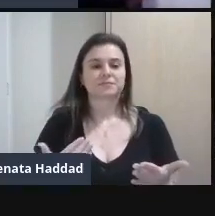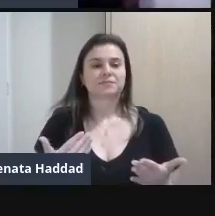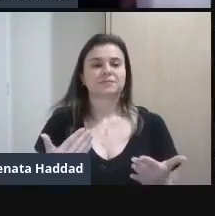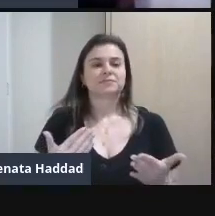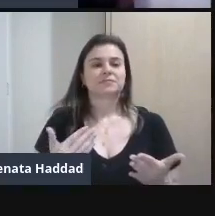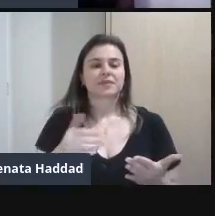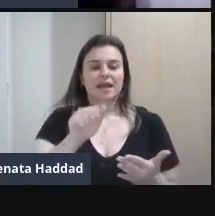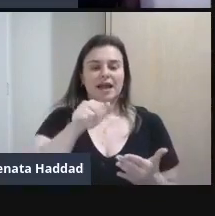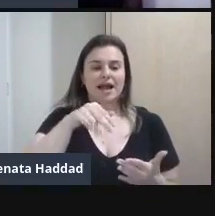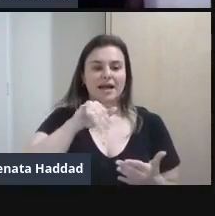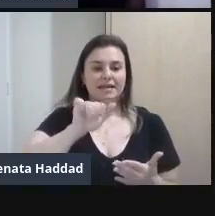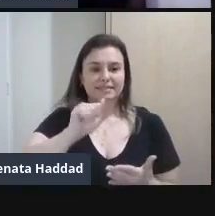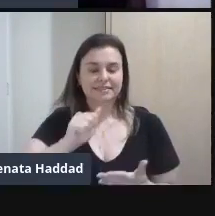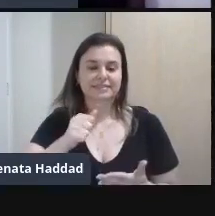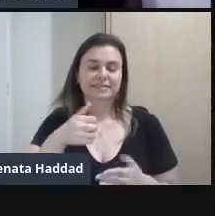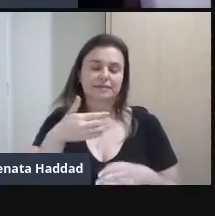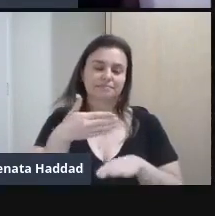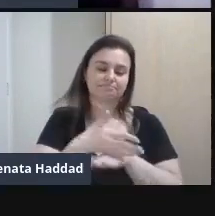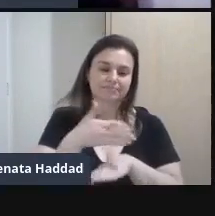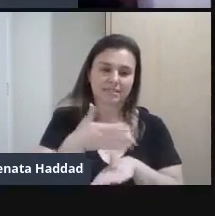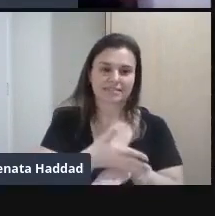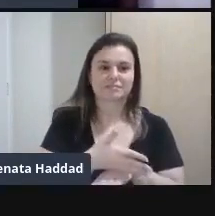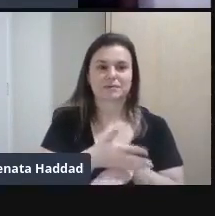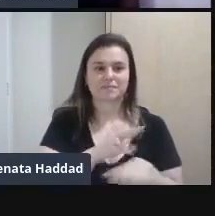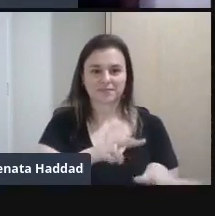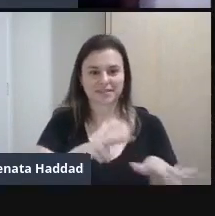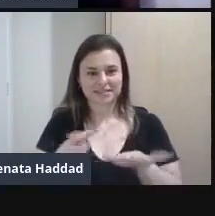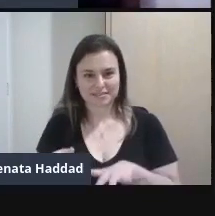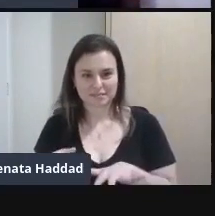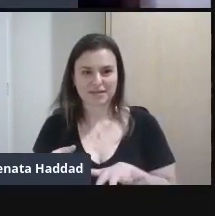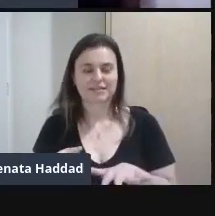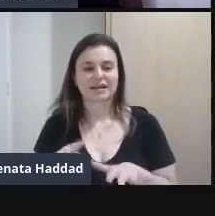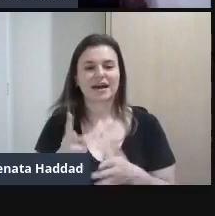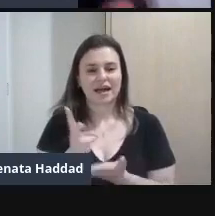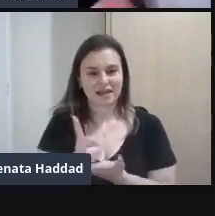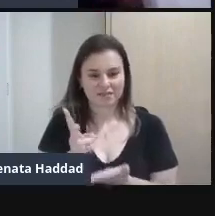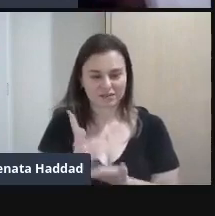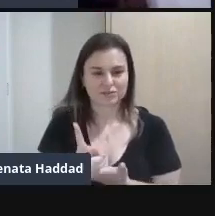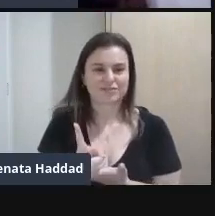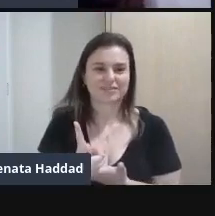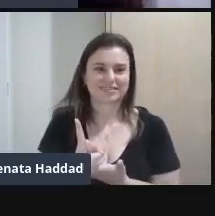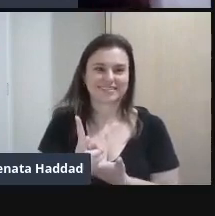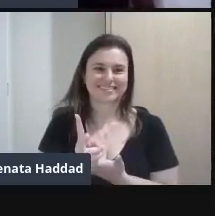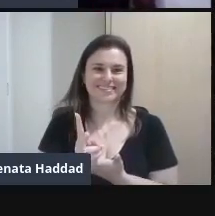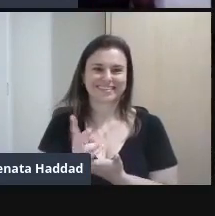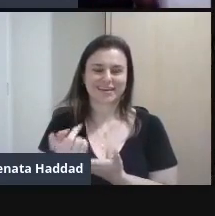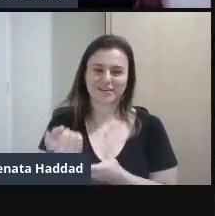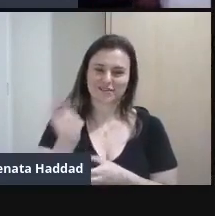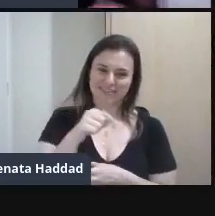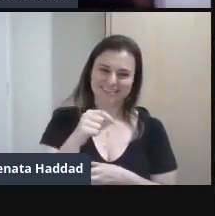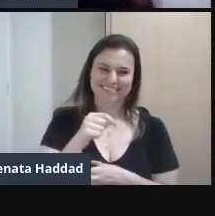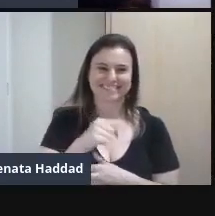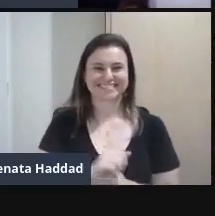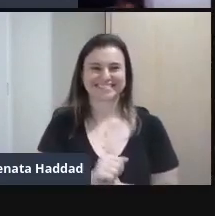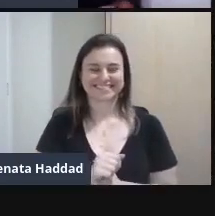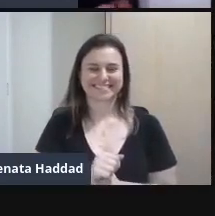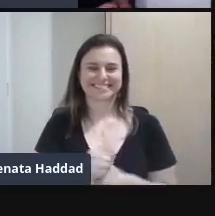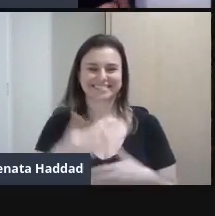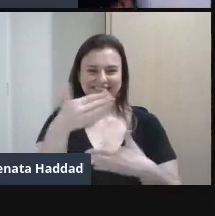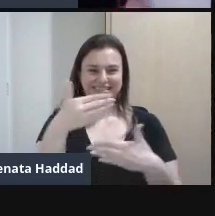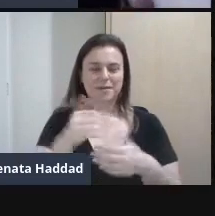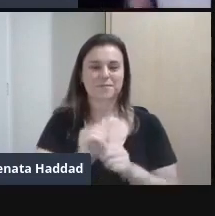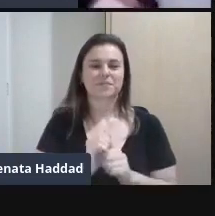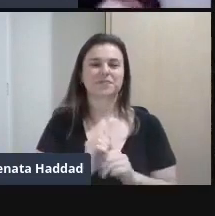semana E mais Ela vai continuar Pintando A Anitta Ela vai continuar